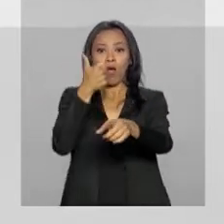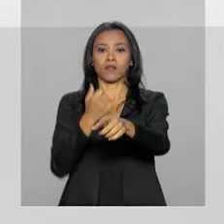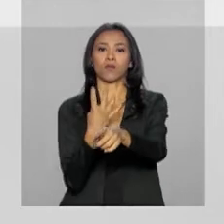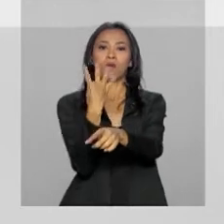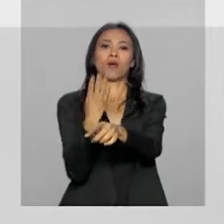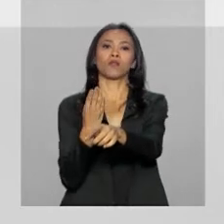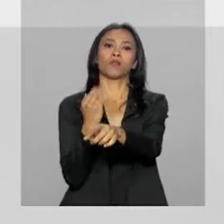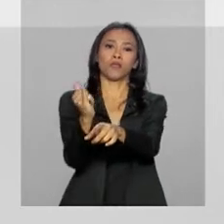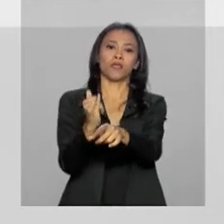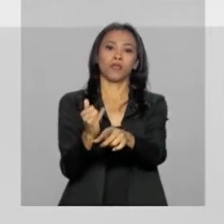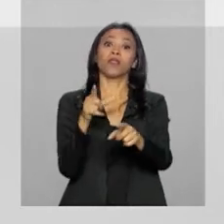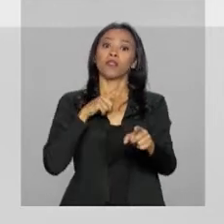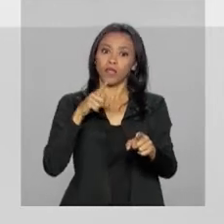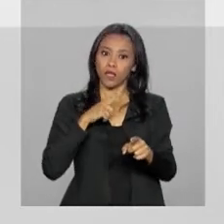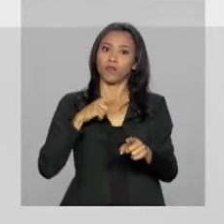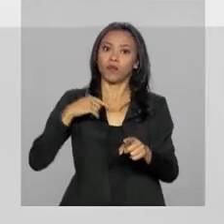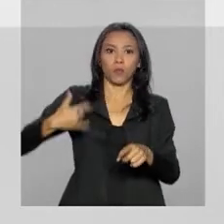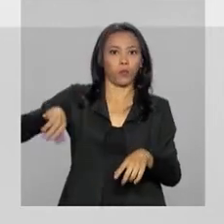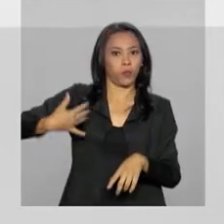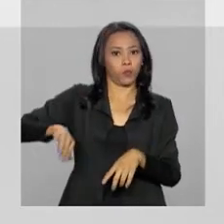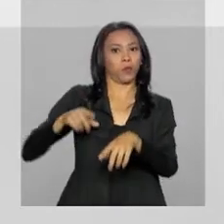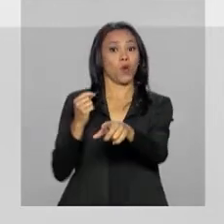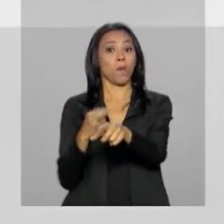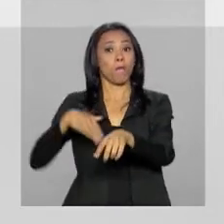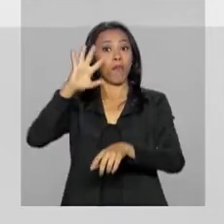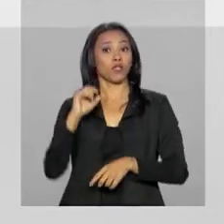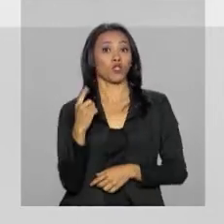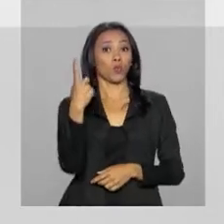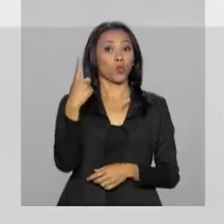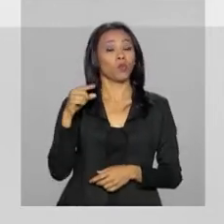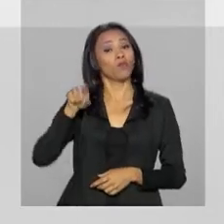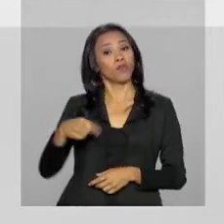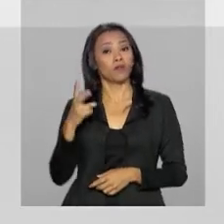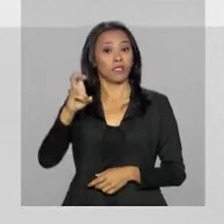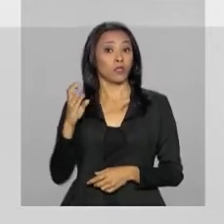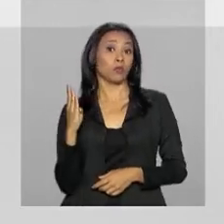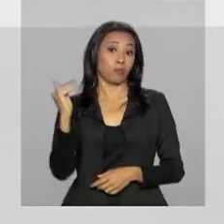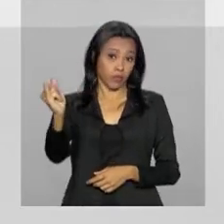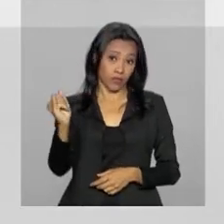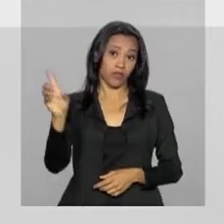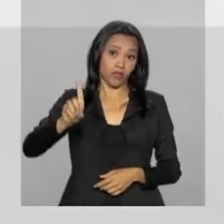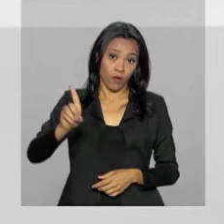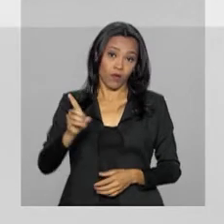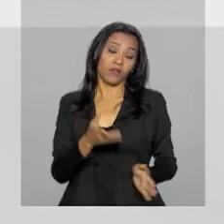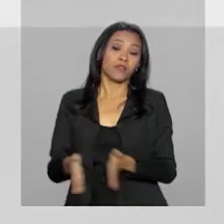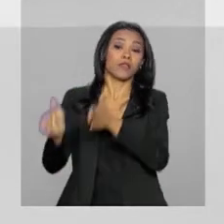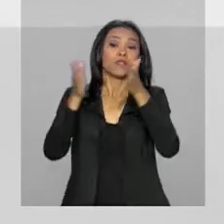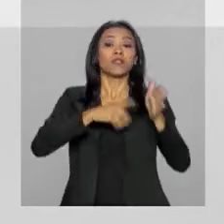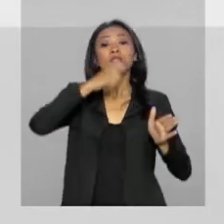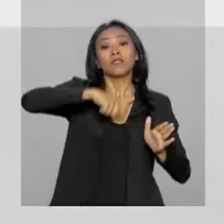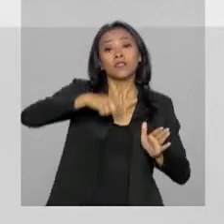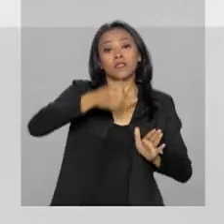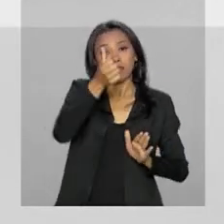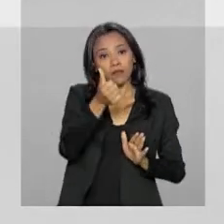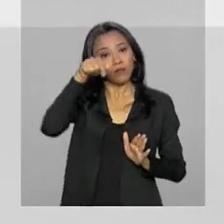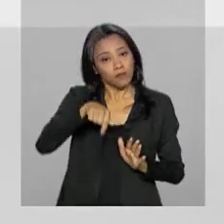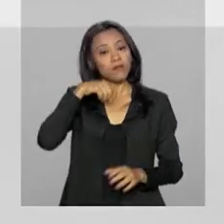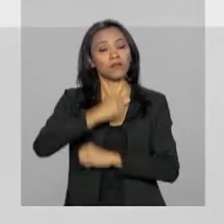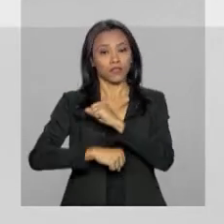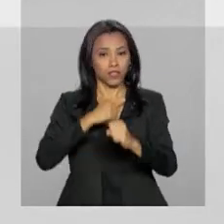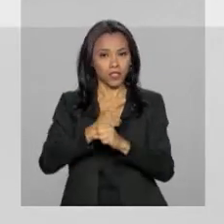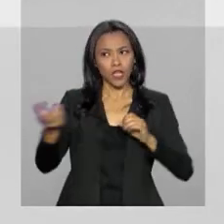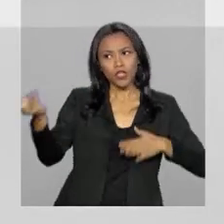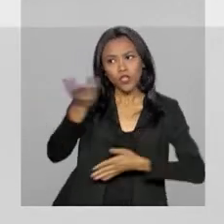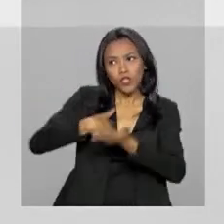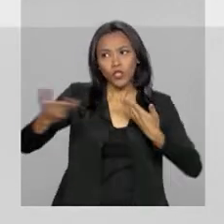com um saldo comercial para o Brasil de mais de 1,5 bilhão de dólares. Já nos seis primeiros meses deste ano, as trocas